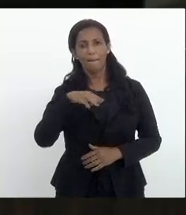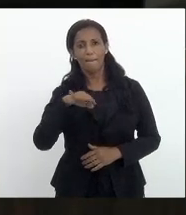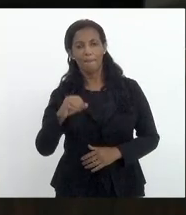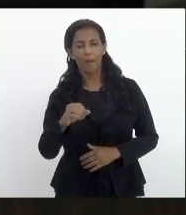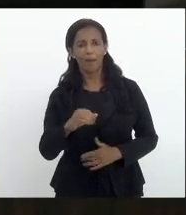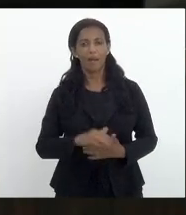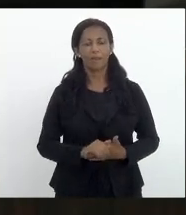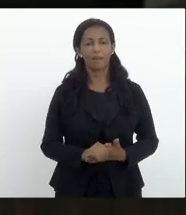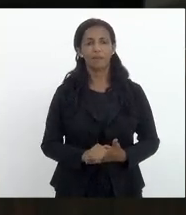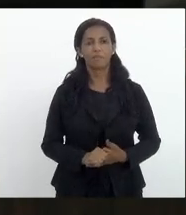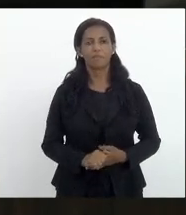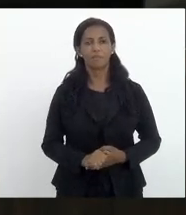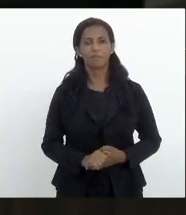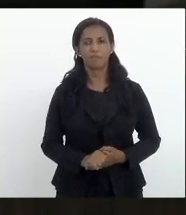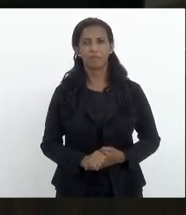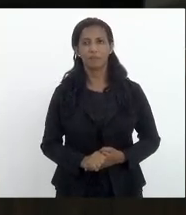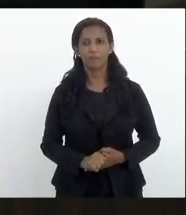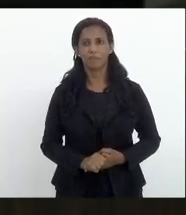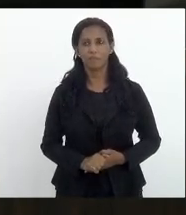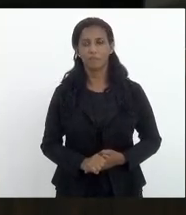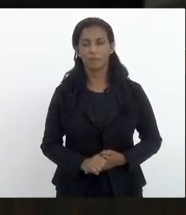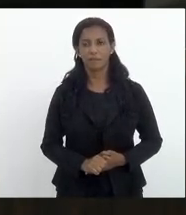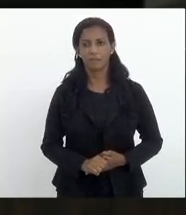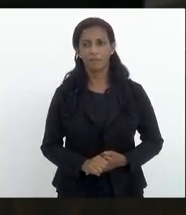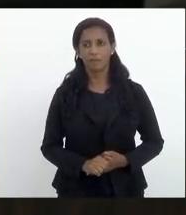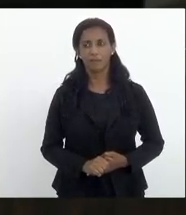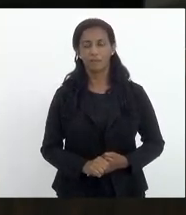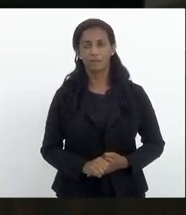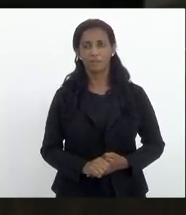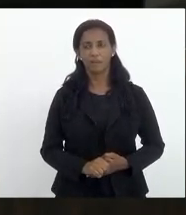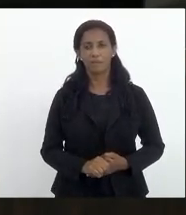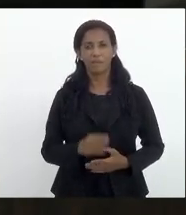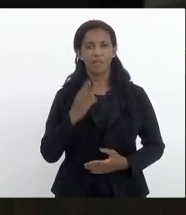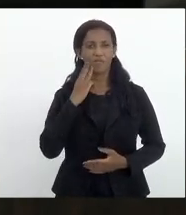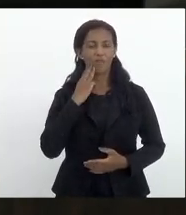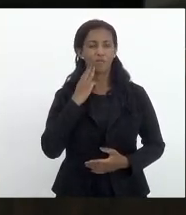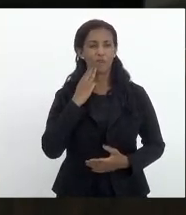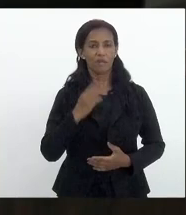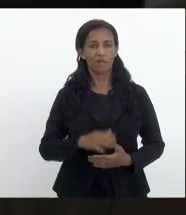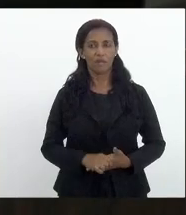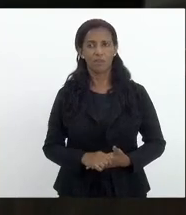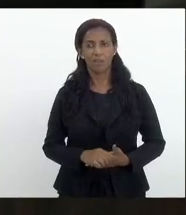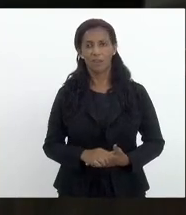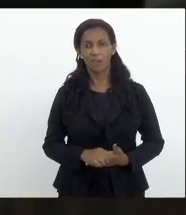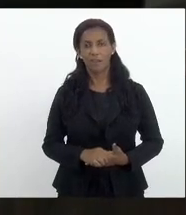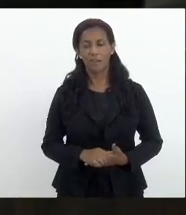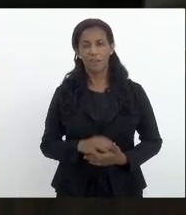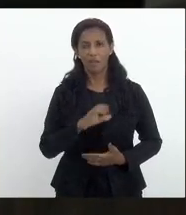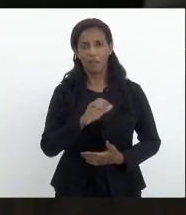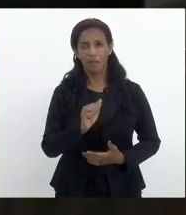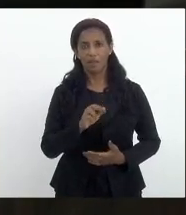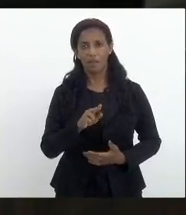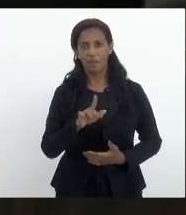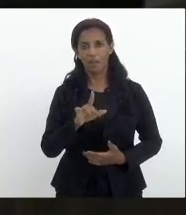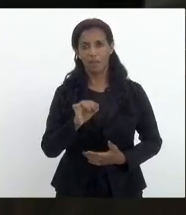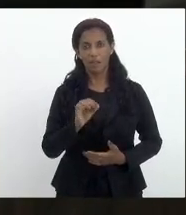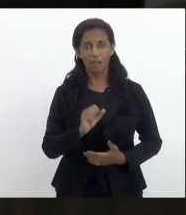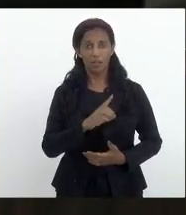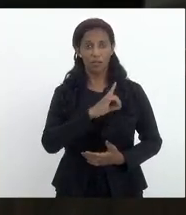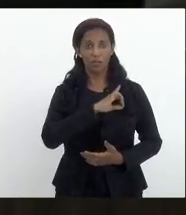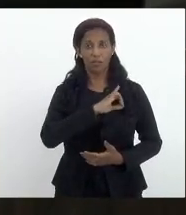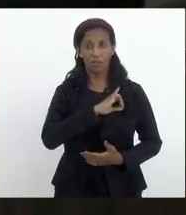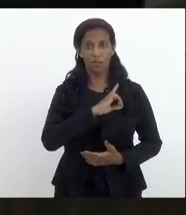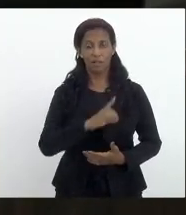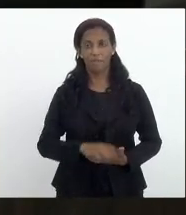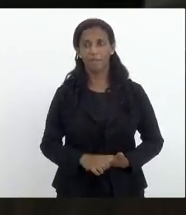Macedo, Valdé Carneiro, Carlos, delegado